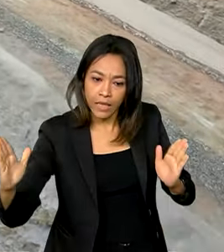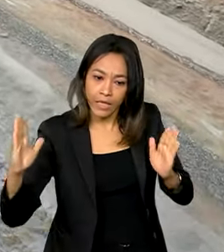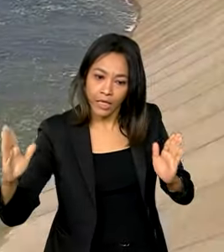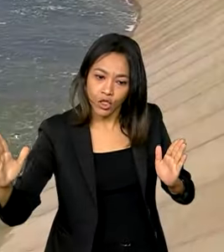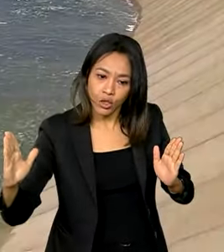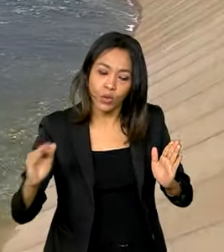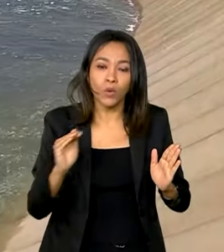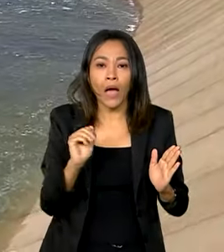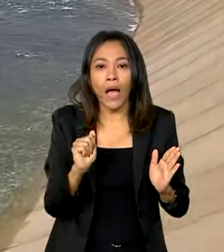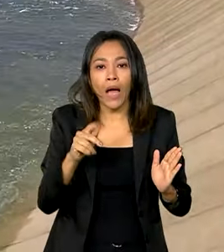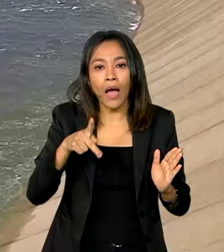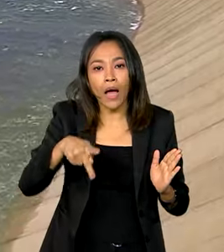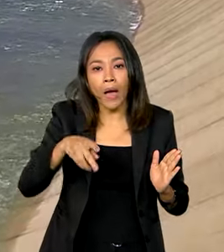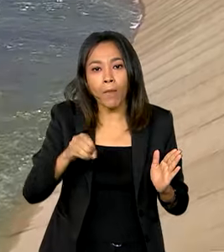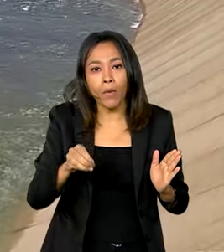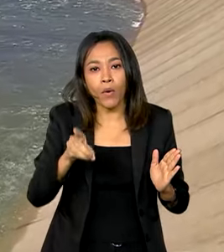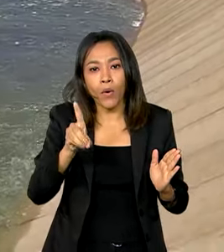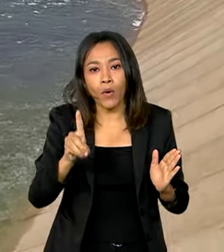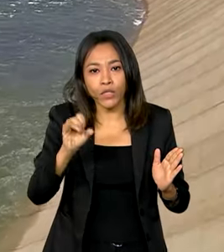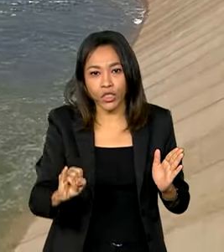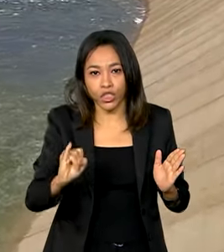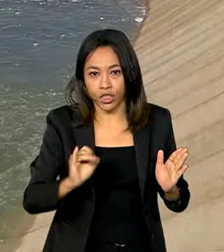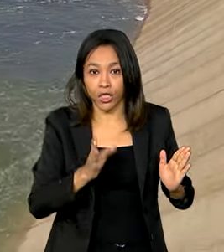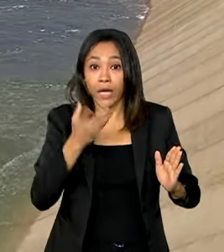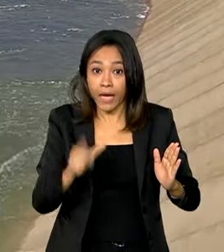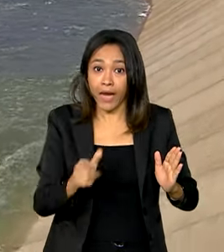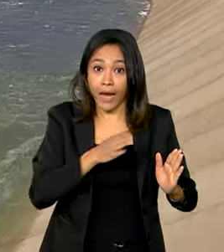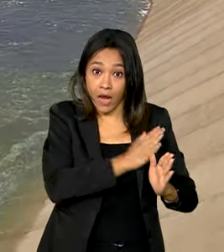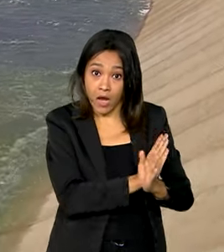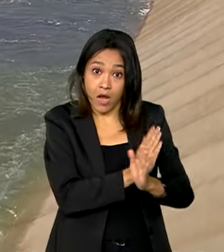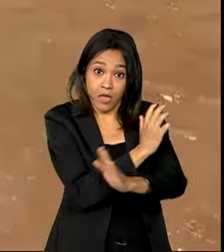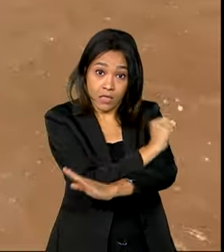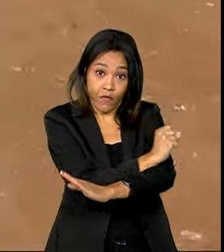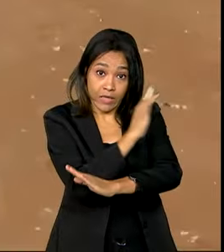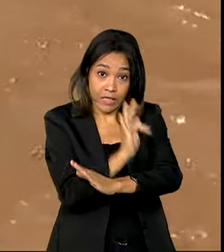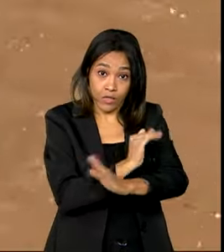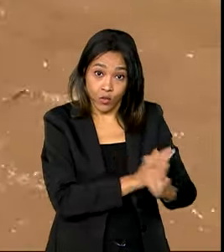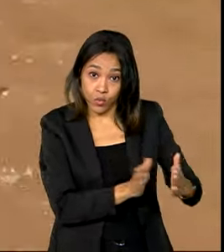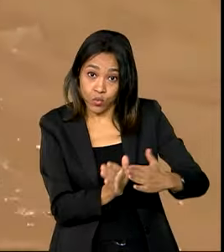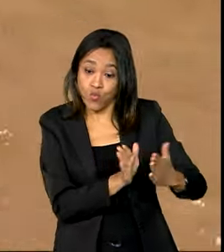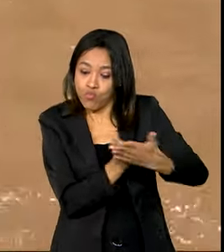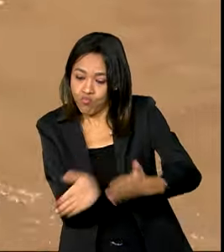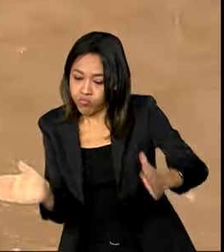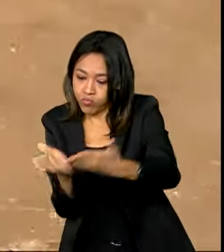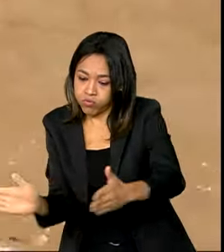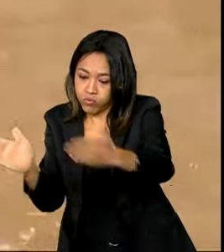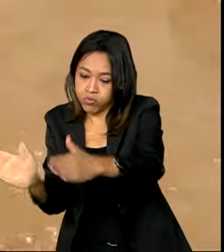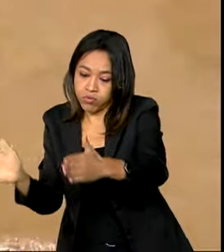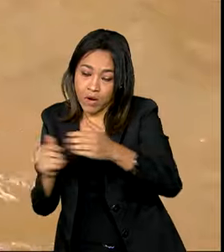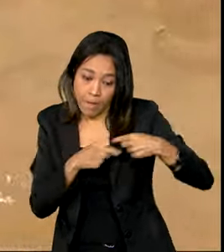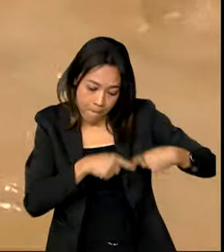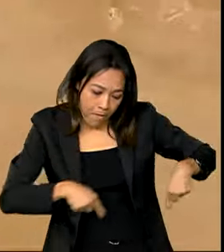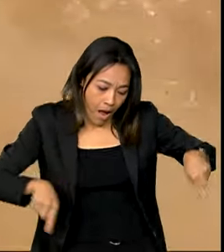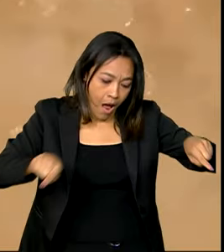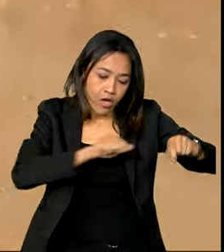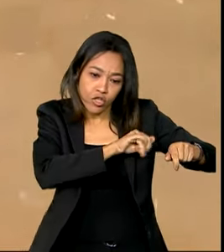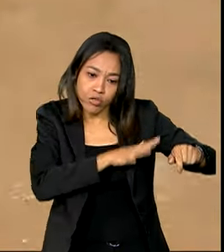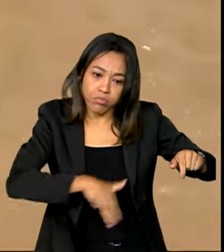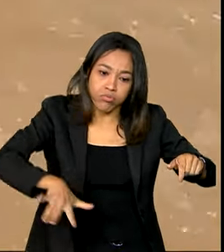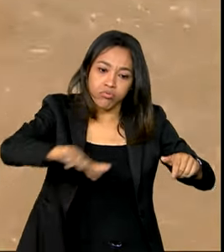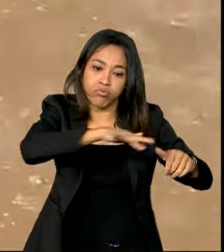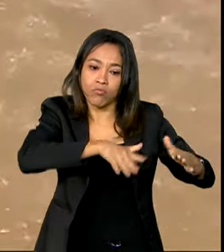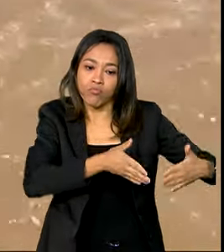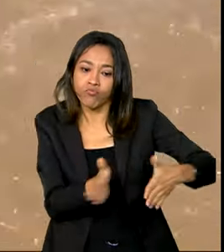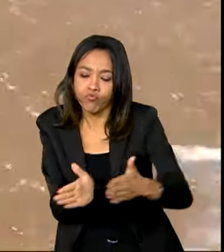do Apodi, parte do projeto de integração do Rio São Francisco, na Paraíba. A água percorreu da barragem de Caiçara até o Rápido